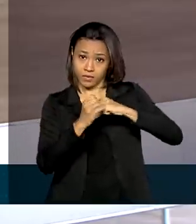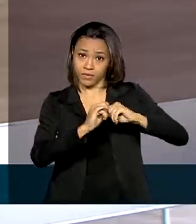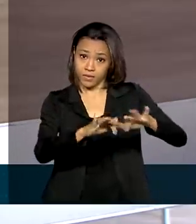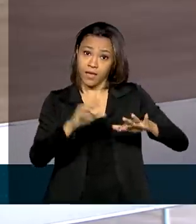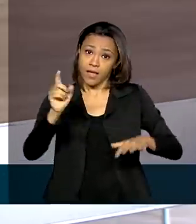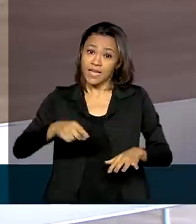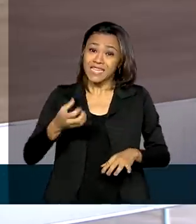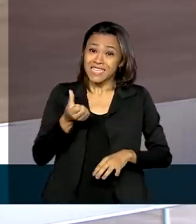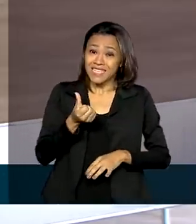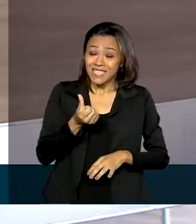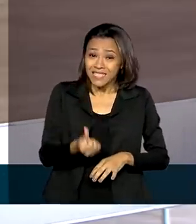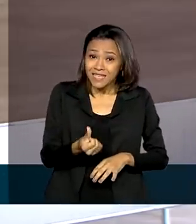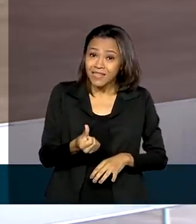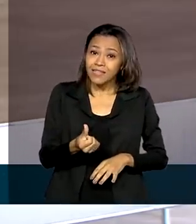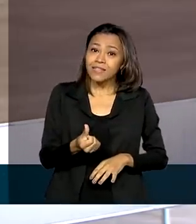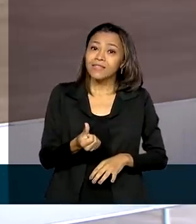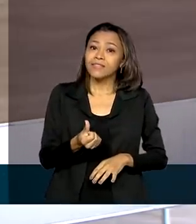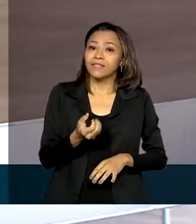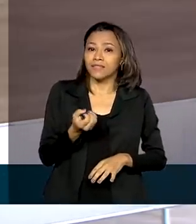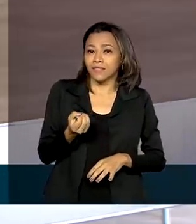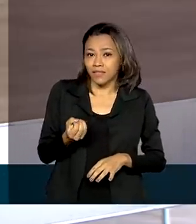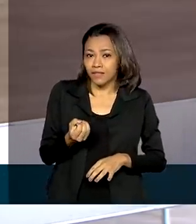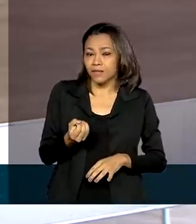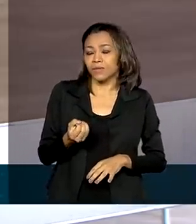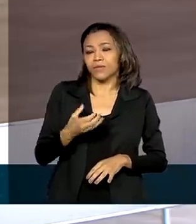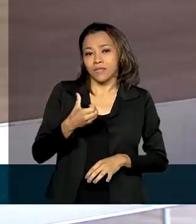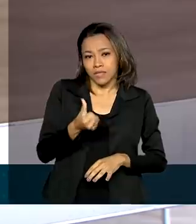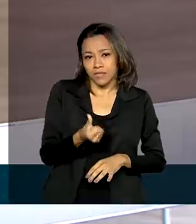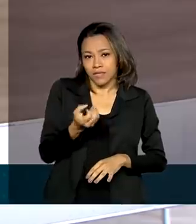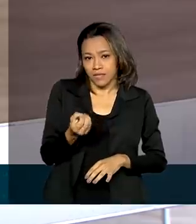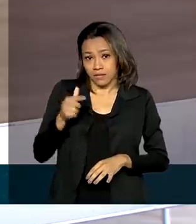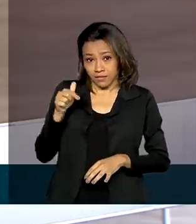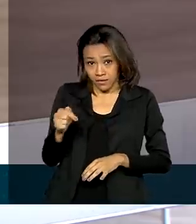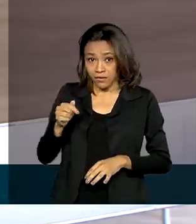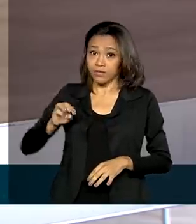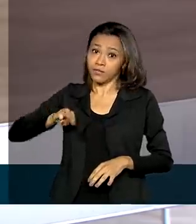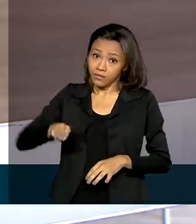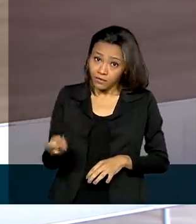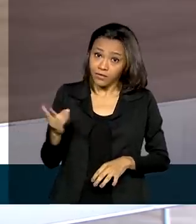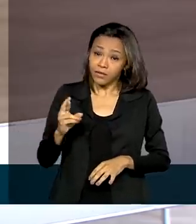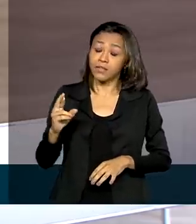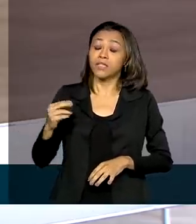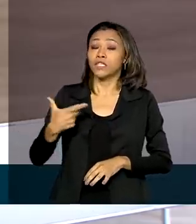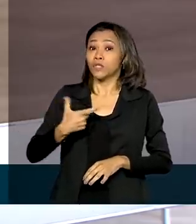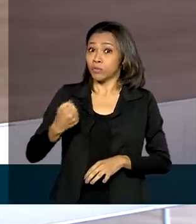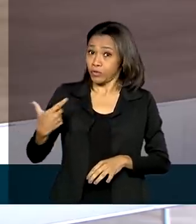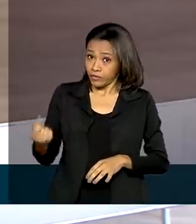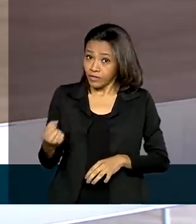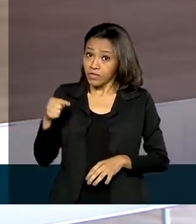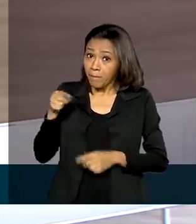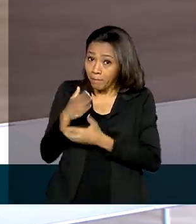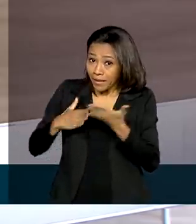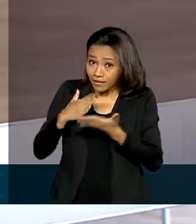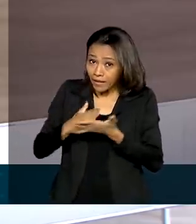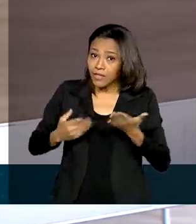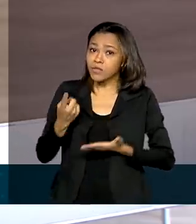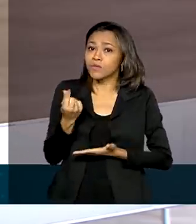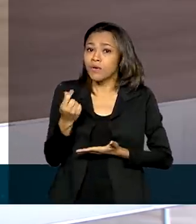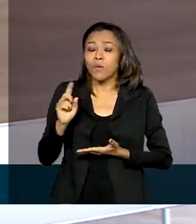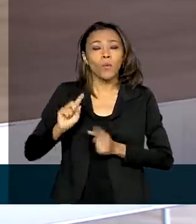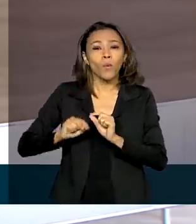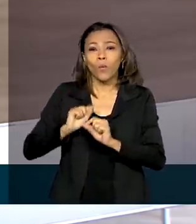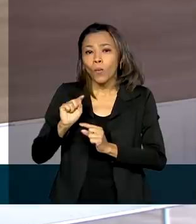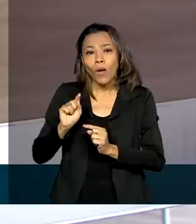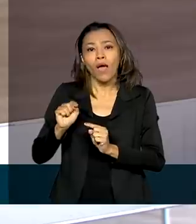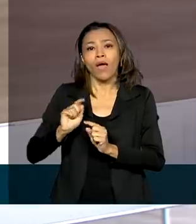607 bilhões em 2020. E mais da metade desse valor corresponde aos pagamentos